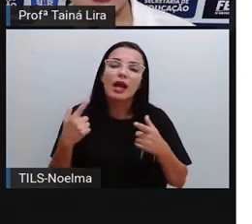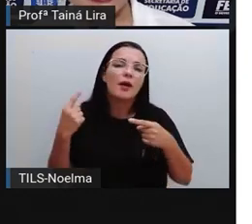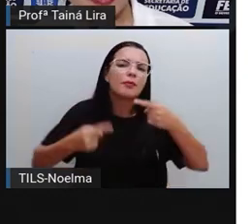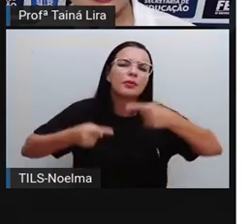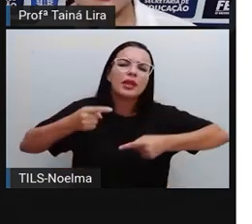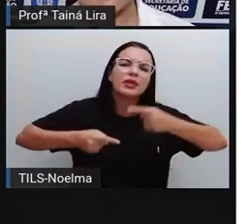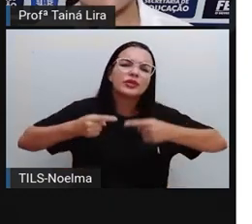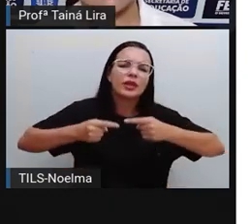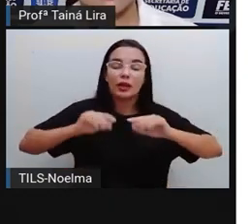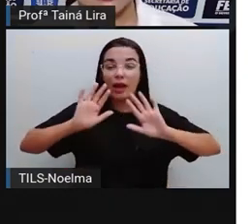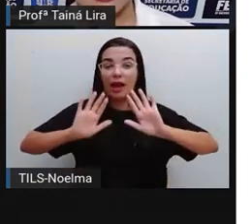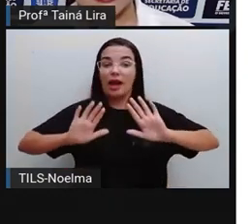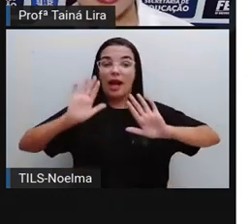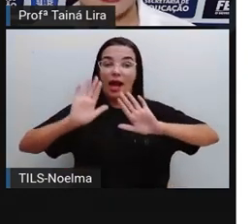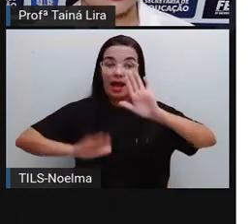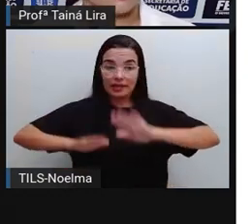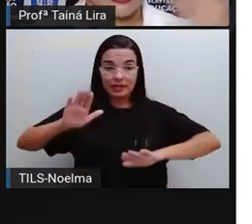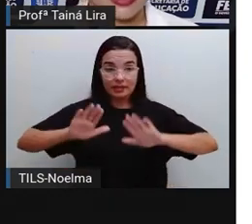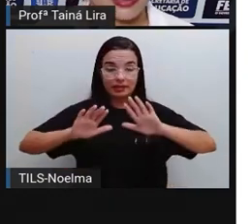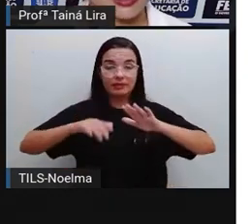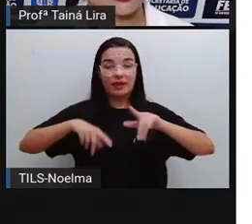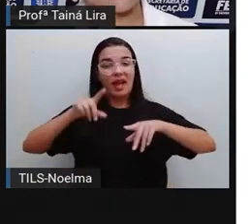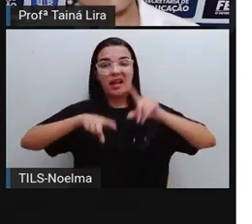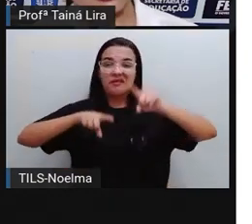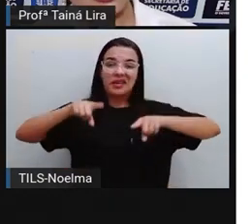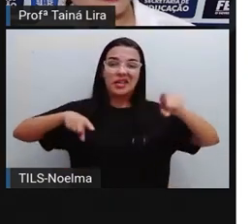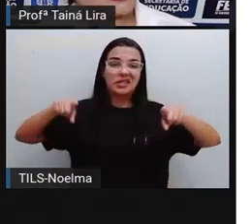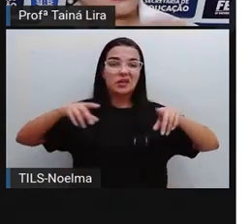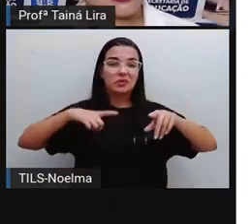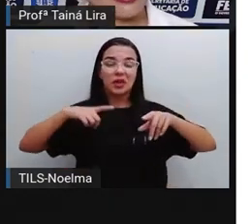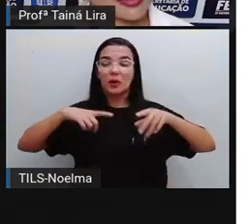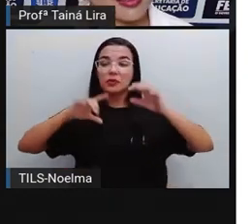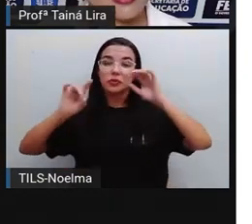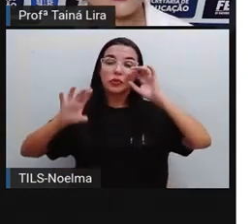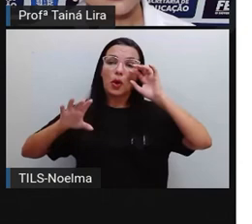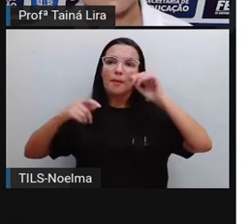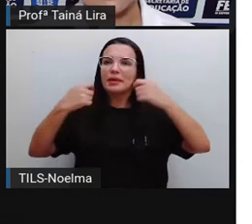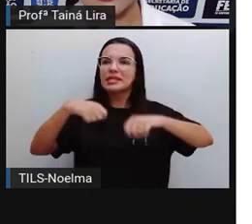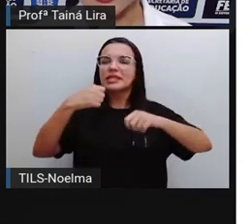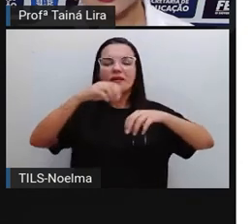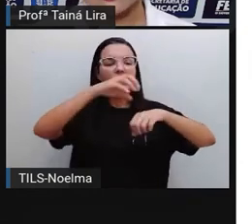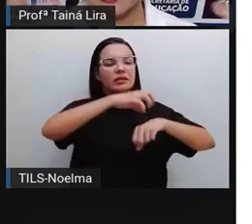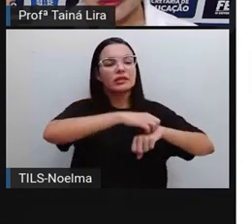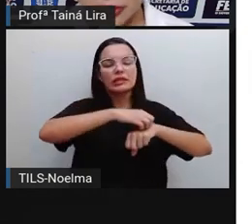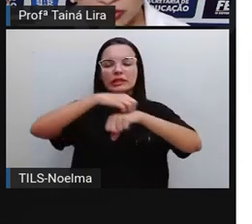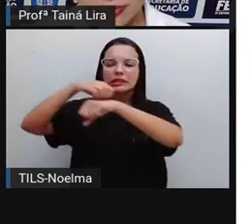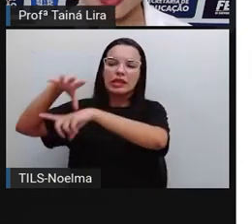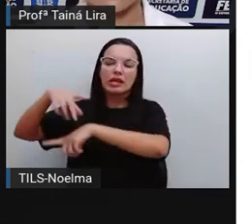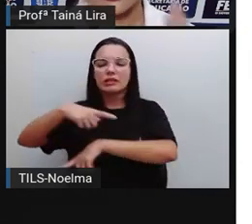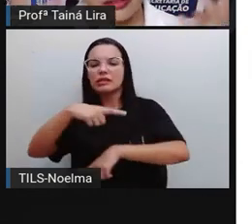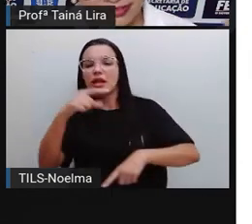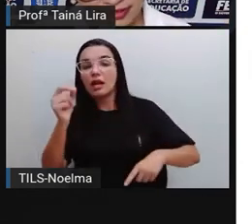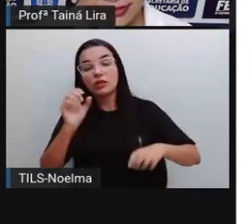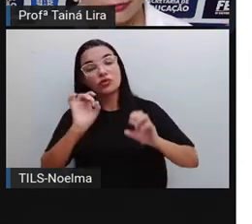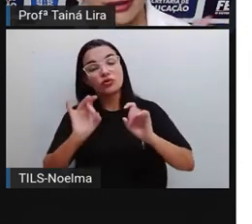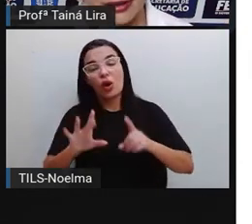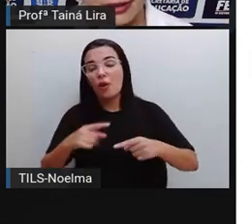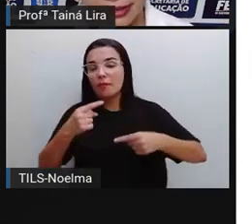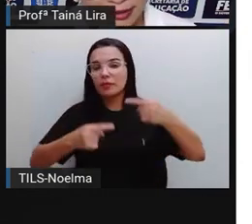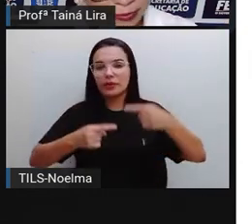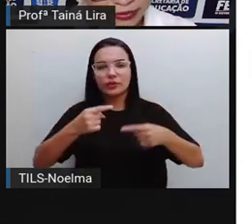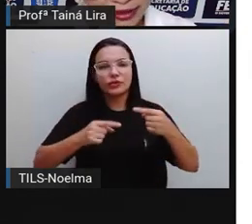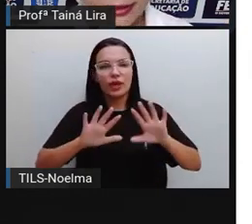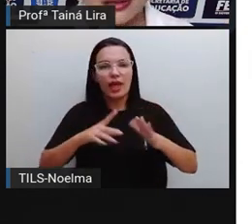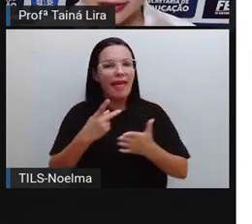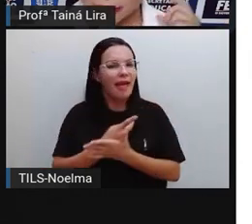O prefeito, às vezes, era nomeado ou precisava sair. Então, são questões políticas. Não é